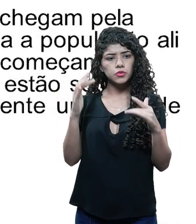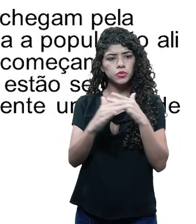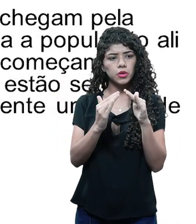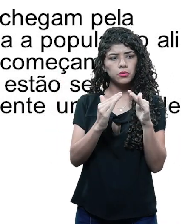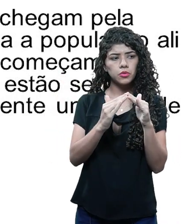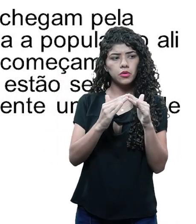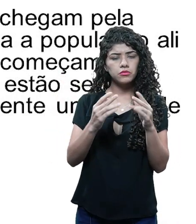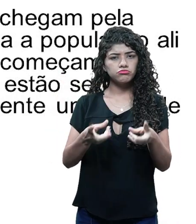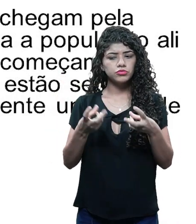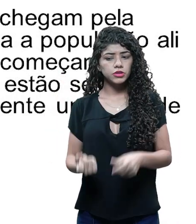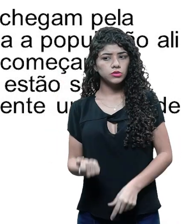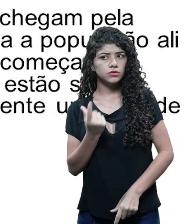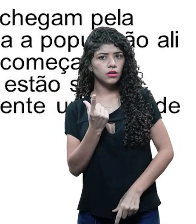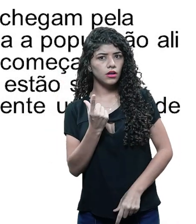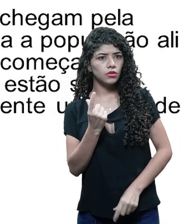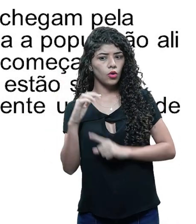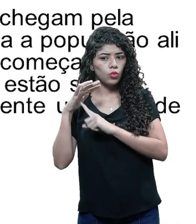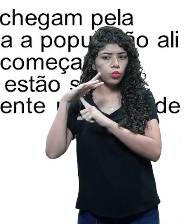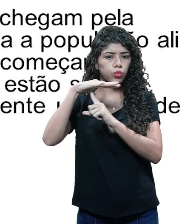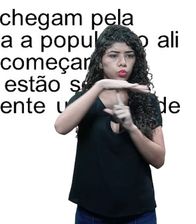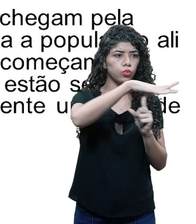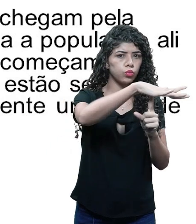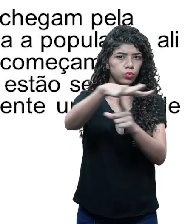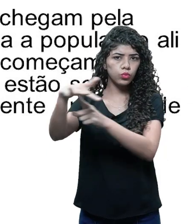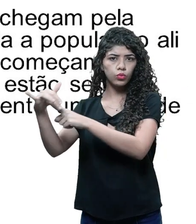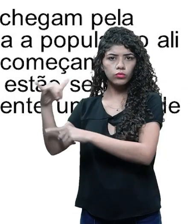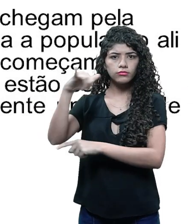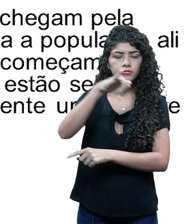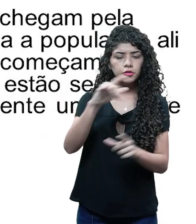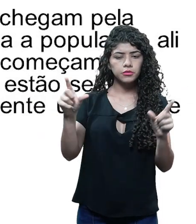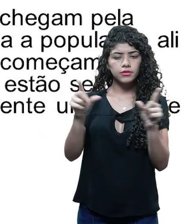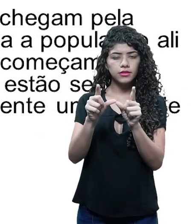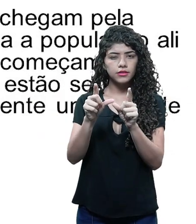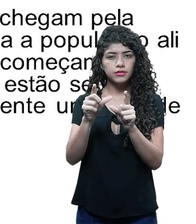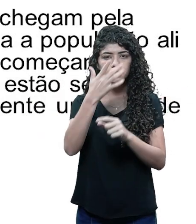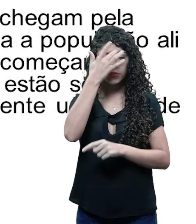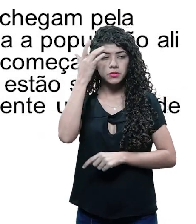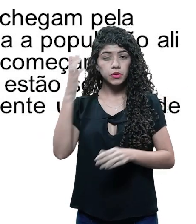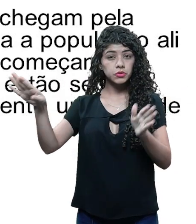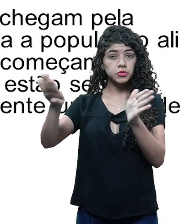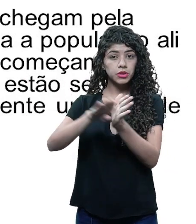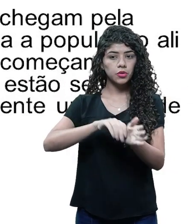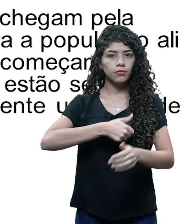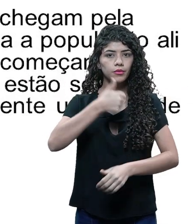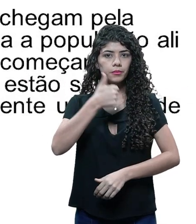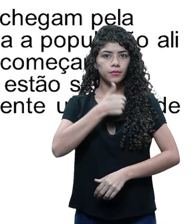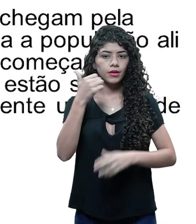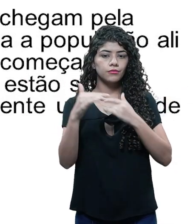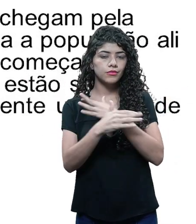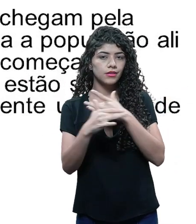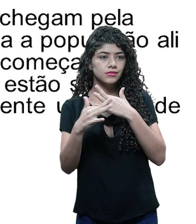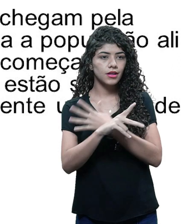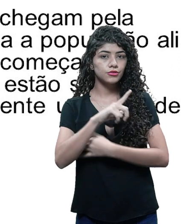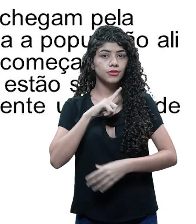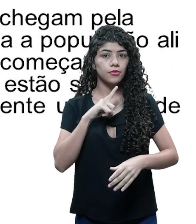percebem algo estranho acontecer na região. Enquanto drones passeiam pelos céus, estrangeiros chegam